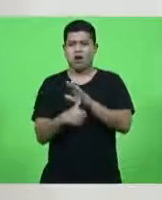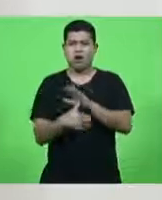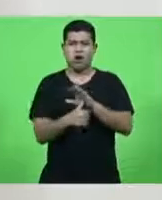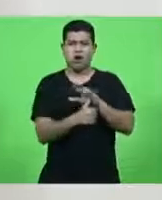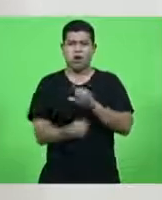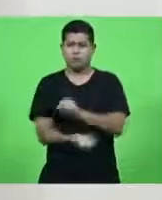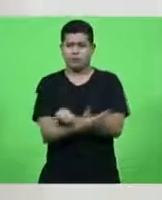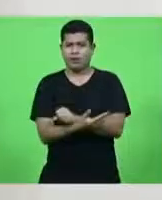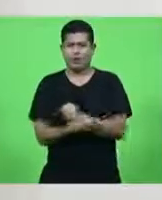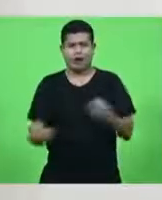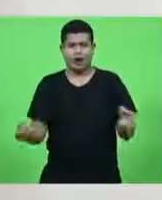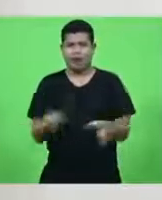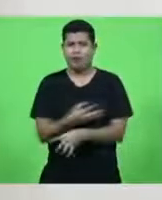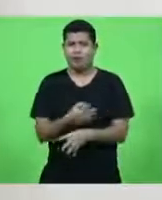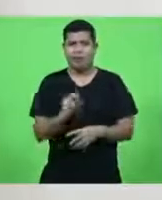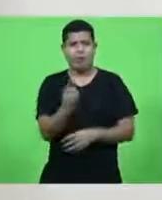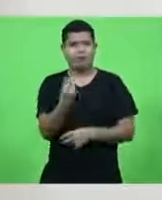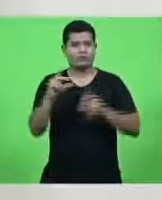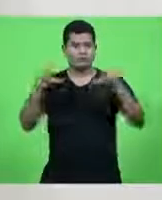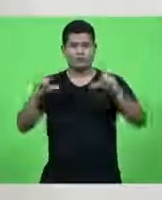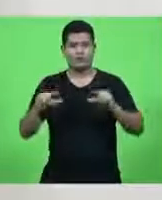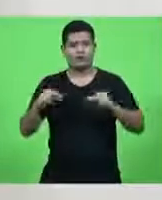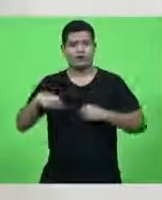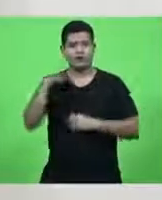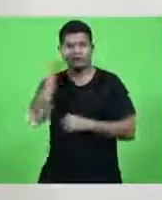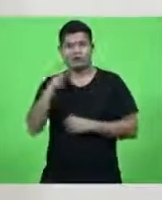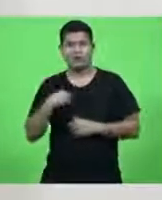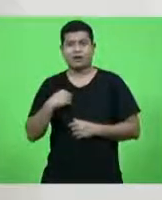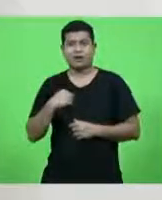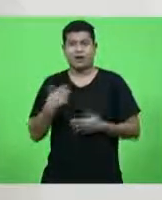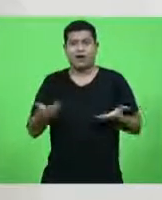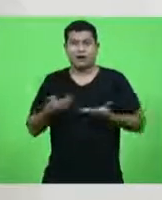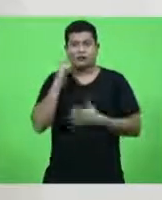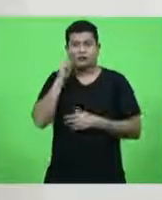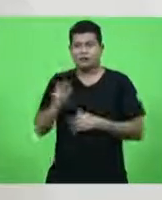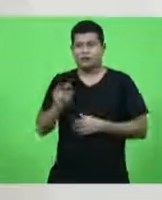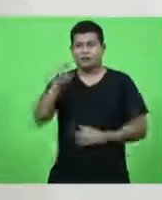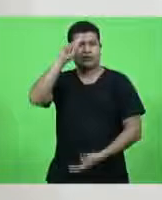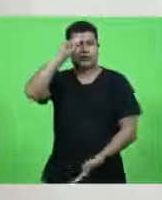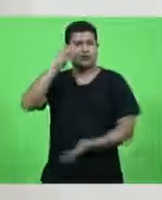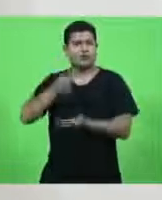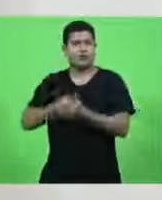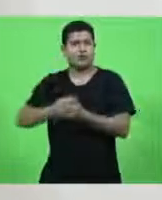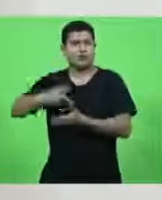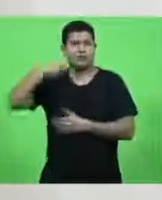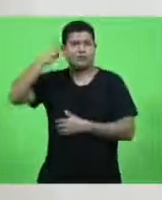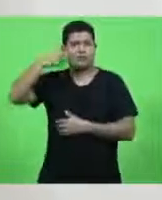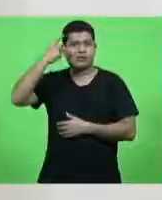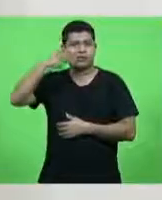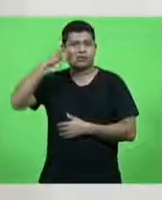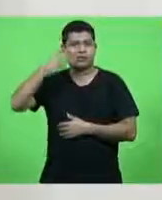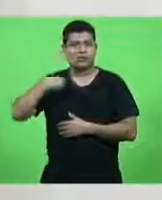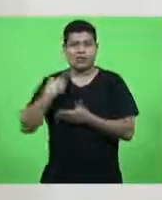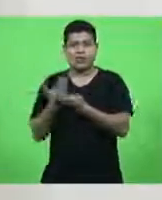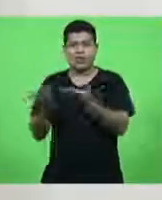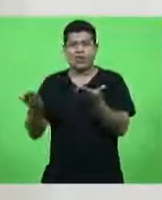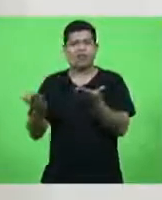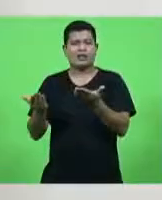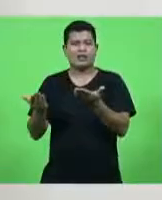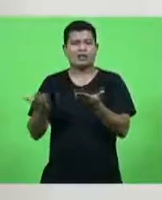Brasil. A gente tem que ver uma decisão política de um padrinho do PT